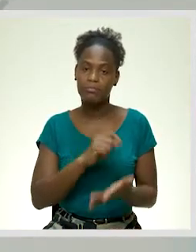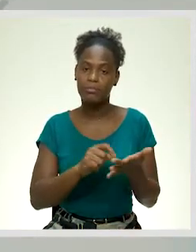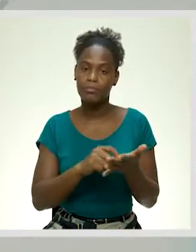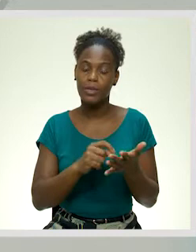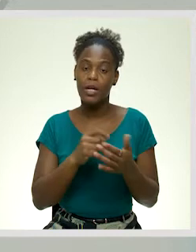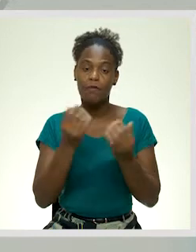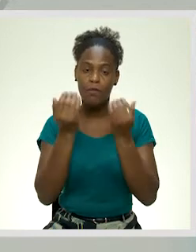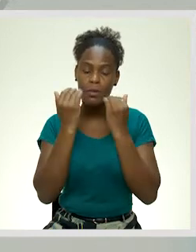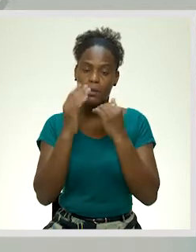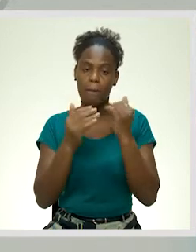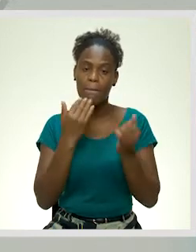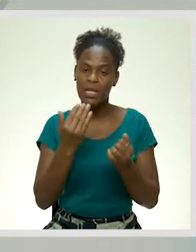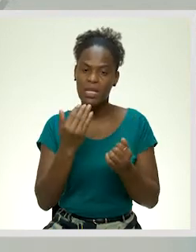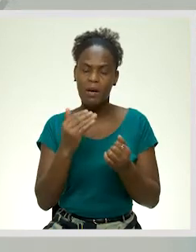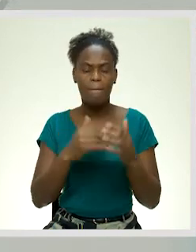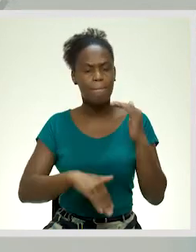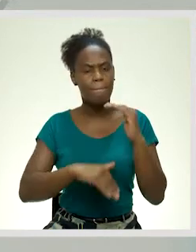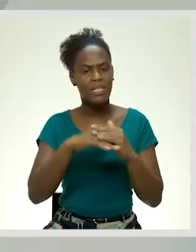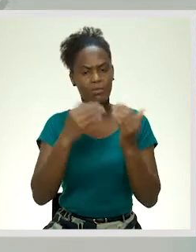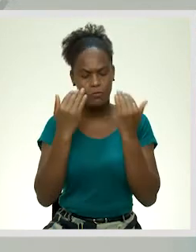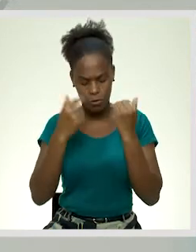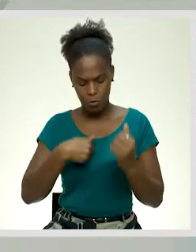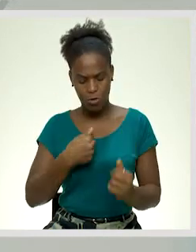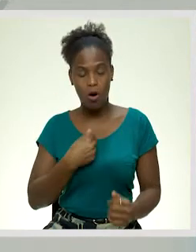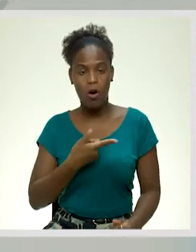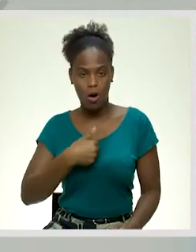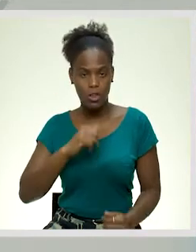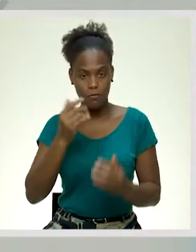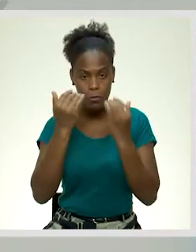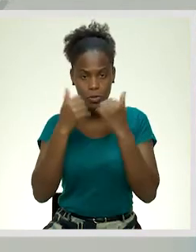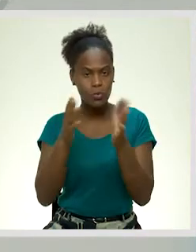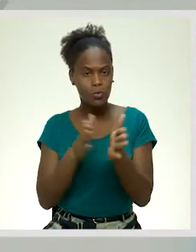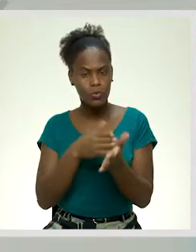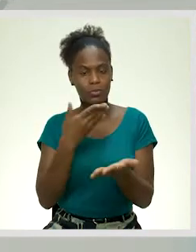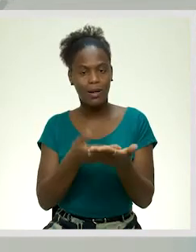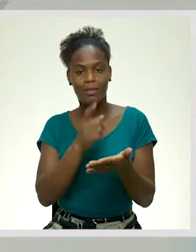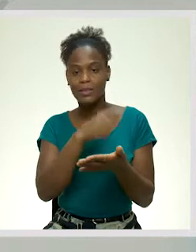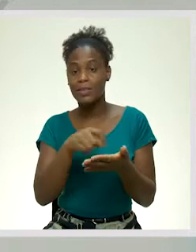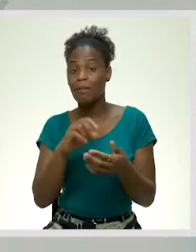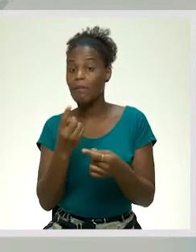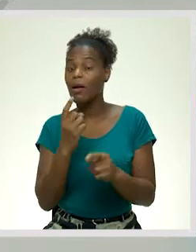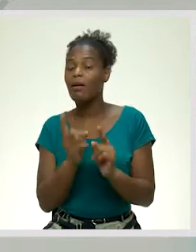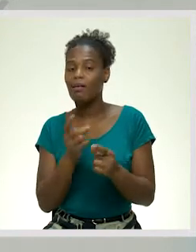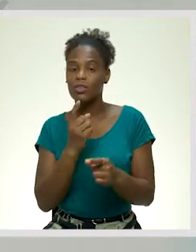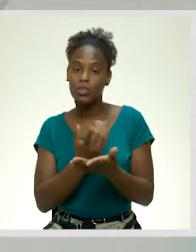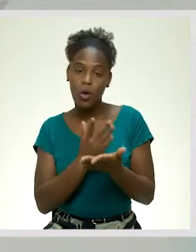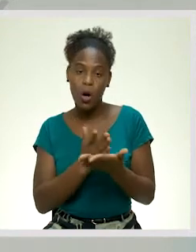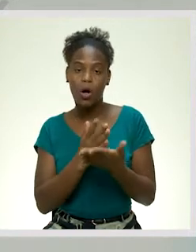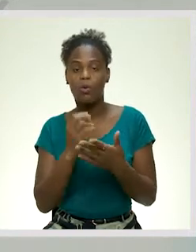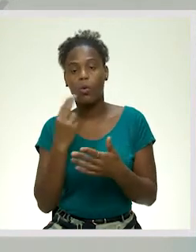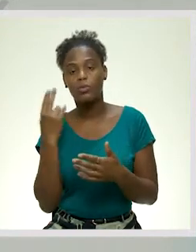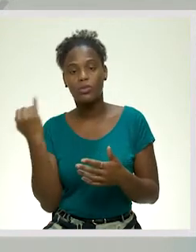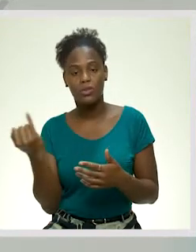máximo de informação sobre a nossa pessoa. Para que a escola ou a